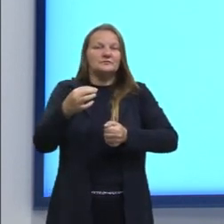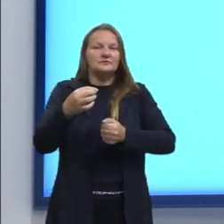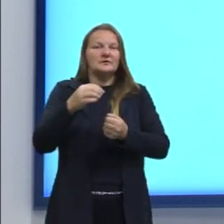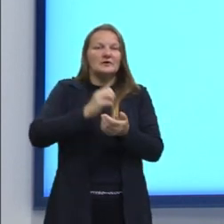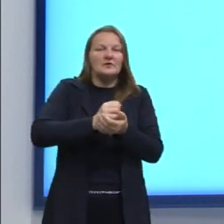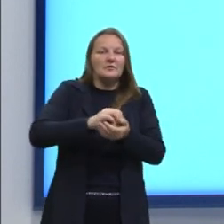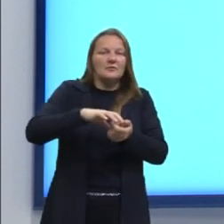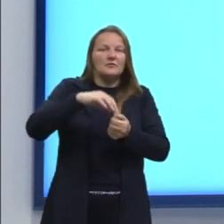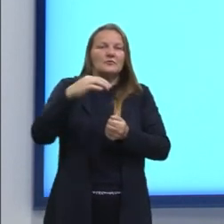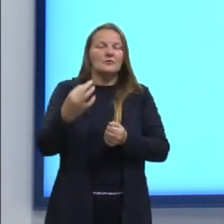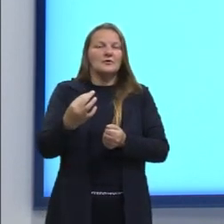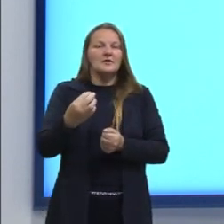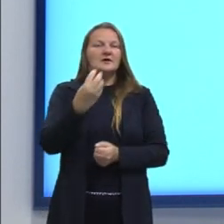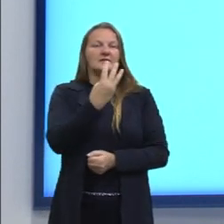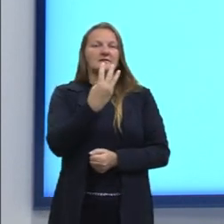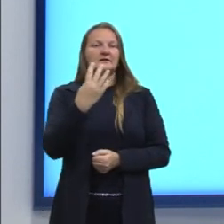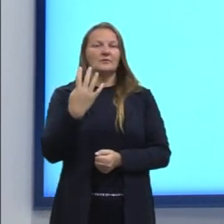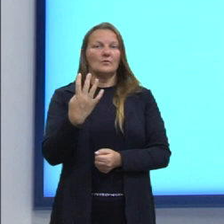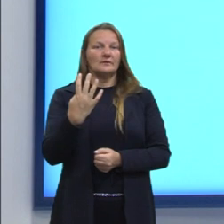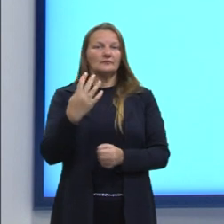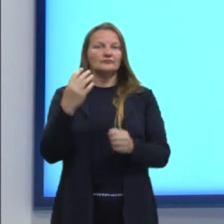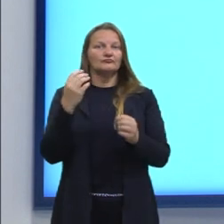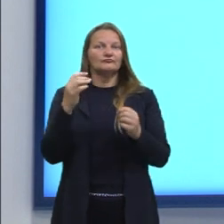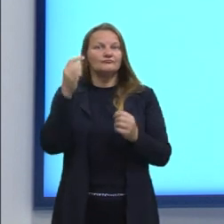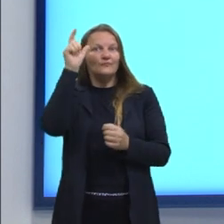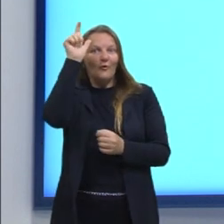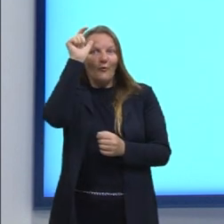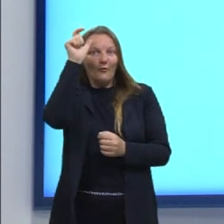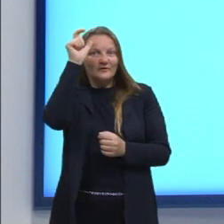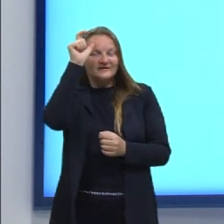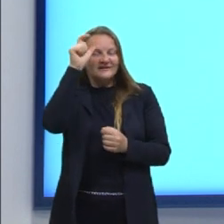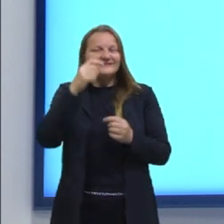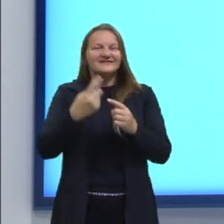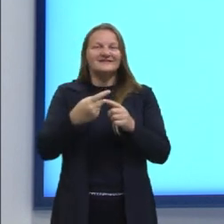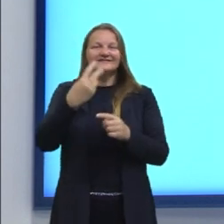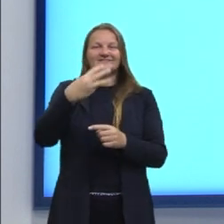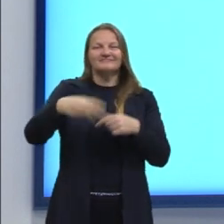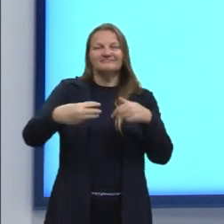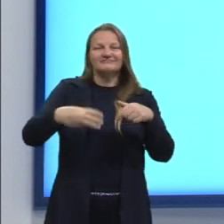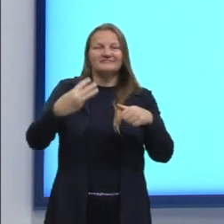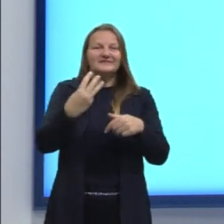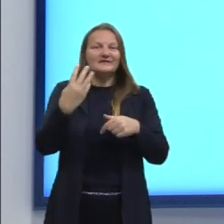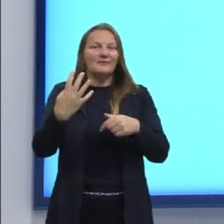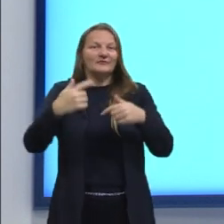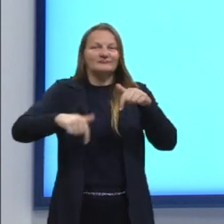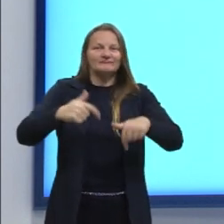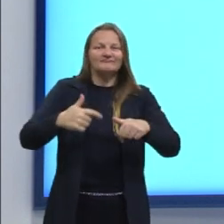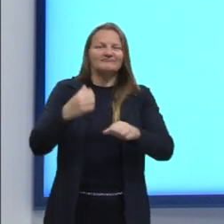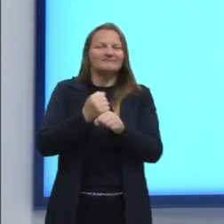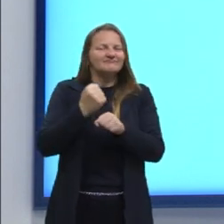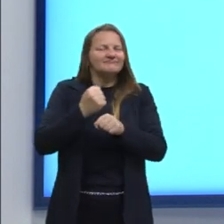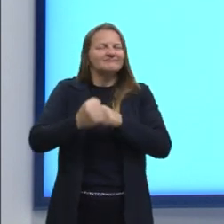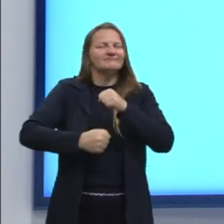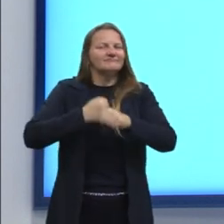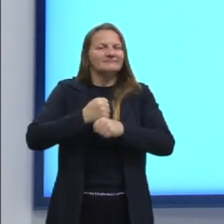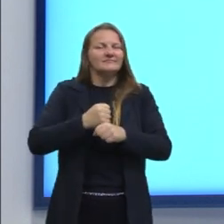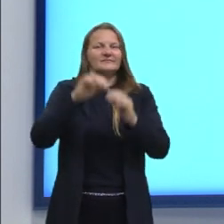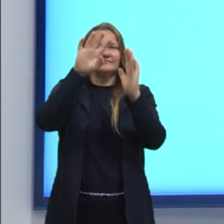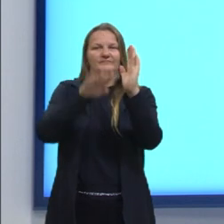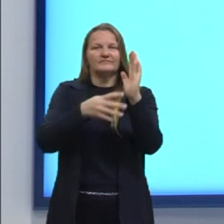34 anos de trabalho. Então, nós precisamos considerar, analisar a nossa tabela.